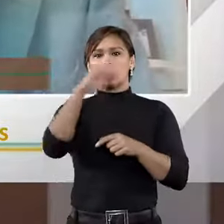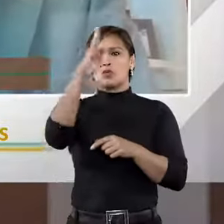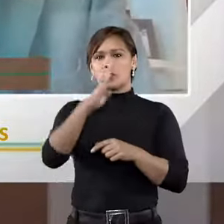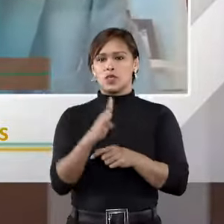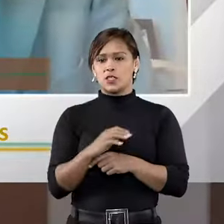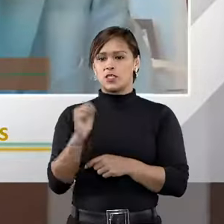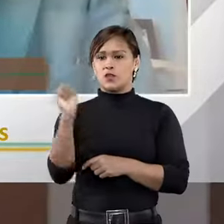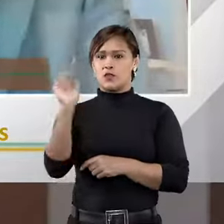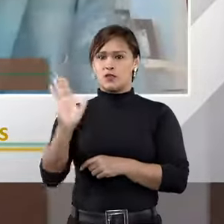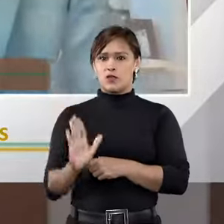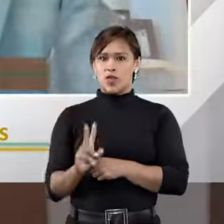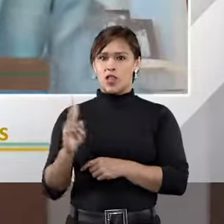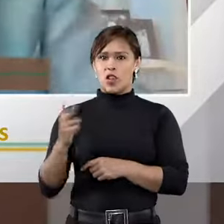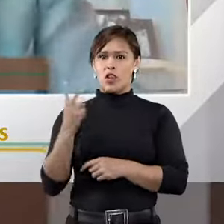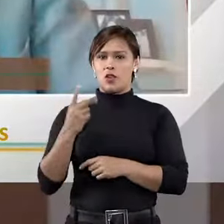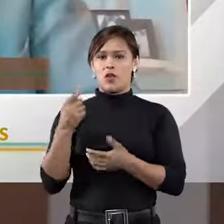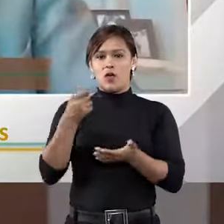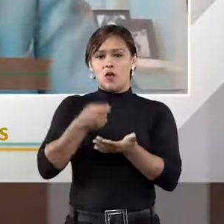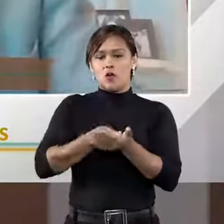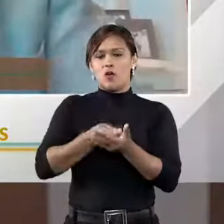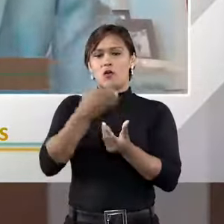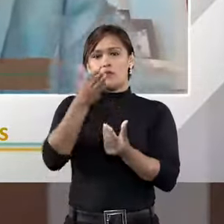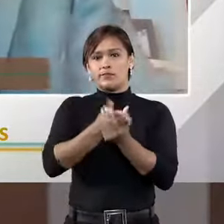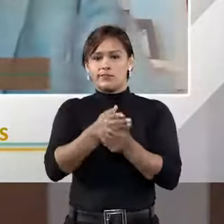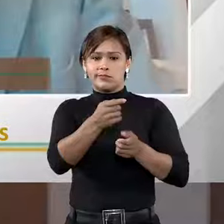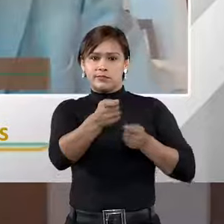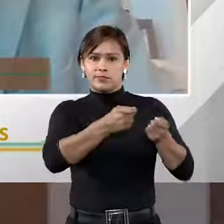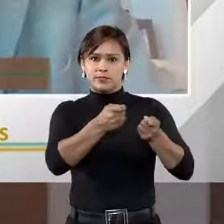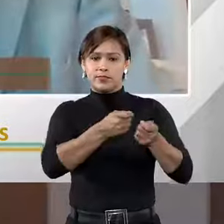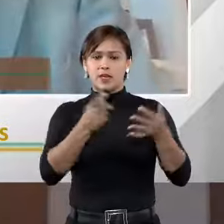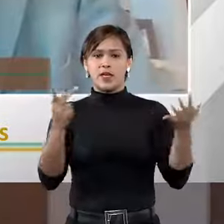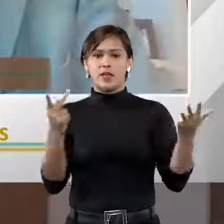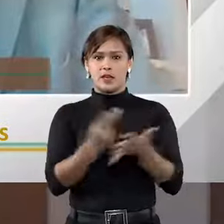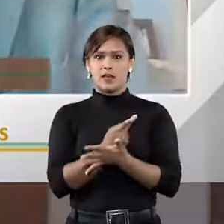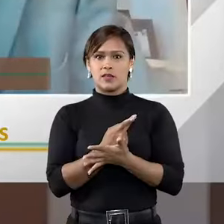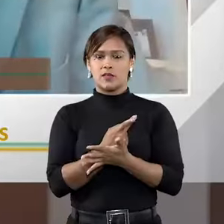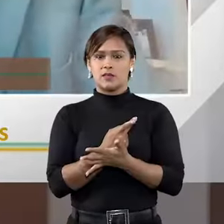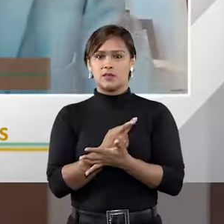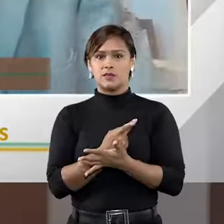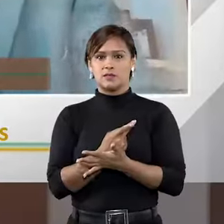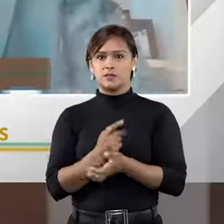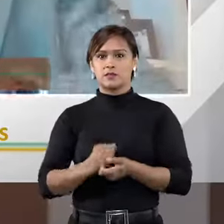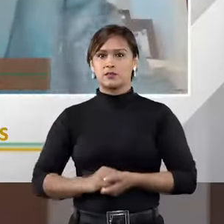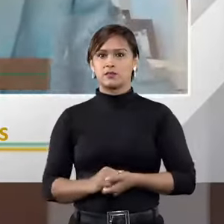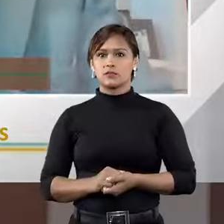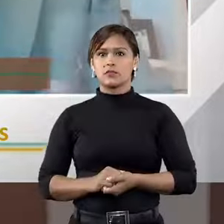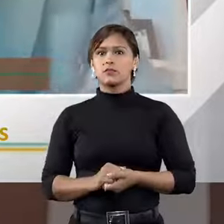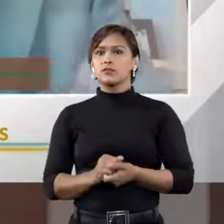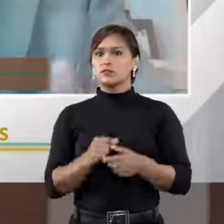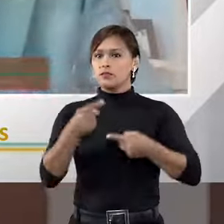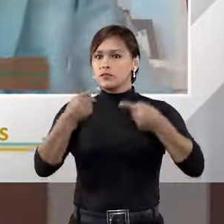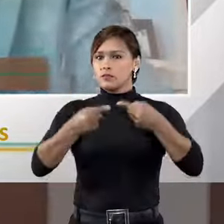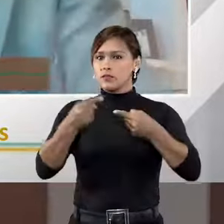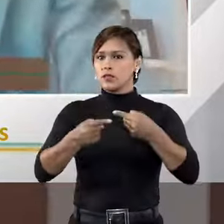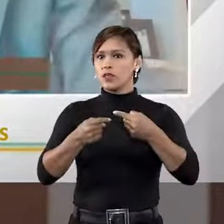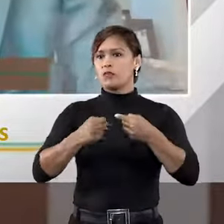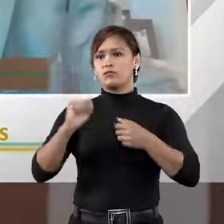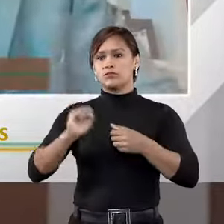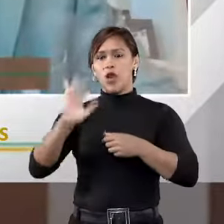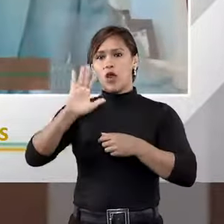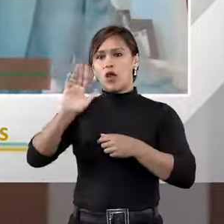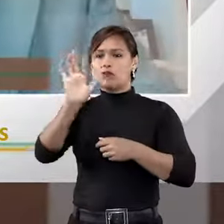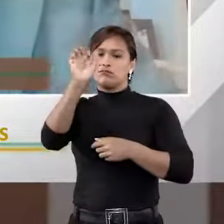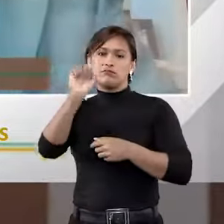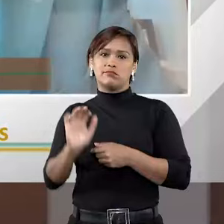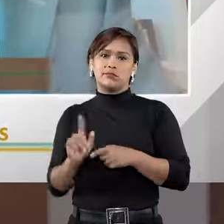de custo da arbitragem versus custo do processo judicial é a circunstância de que, não vou pôr em discussão aqui se a arbitragem é ou não, cara,